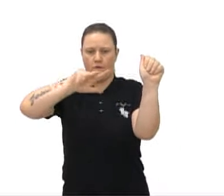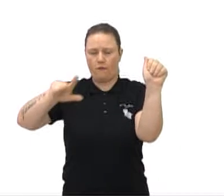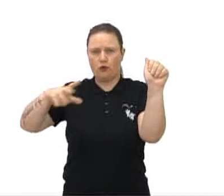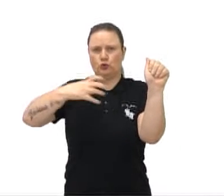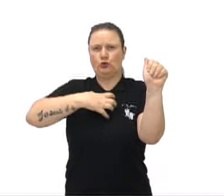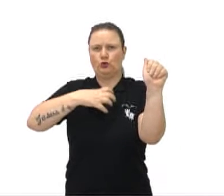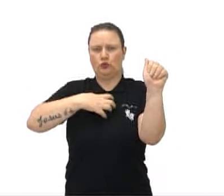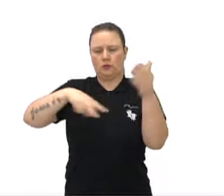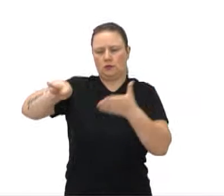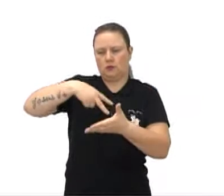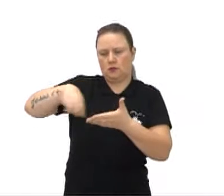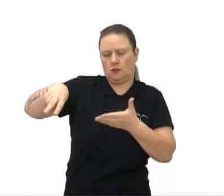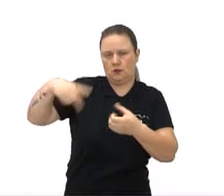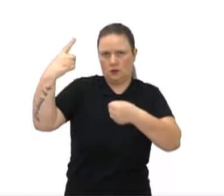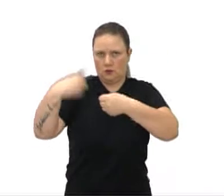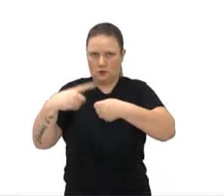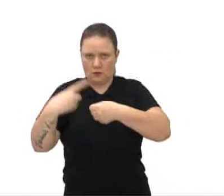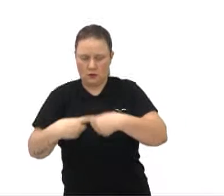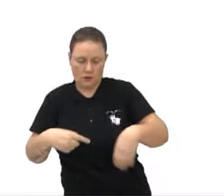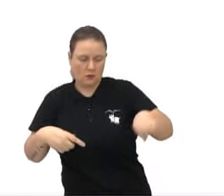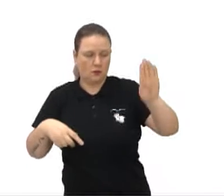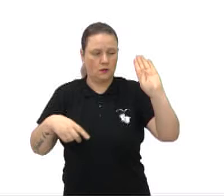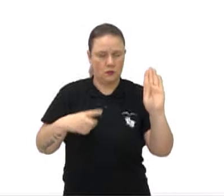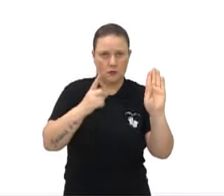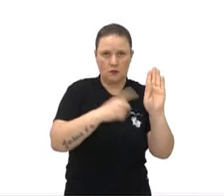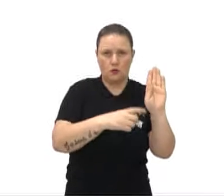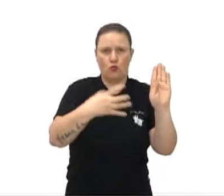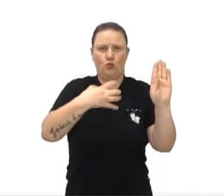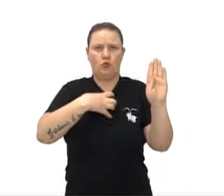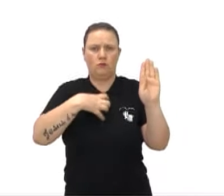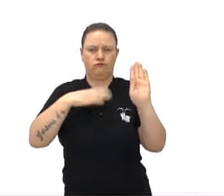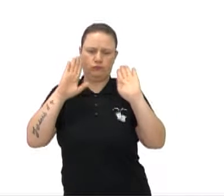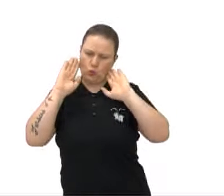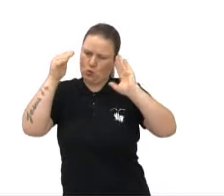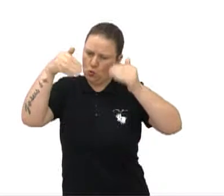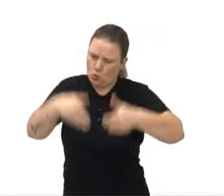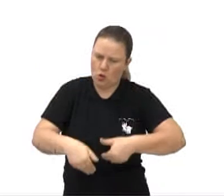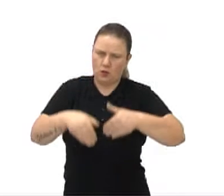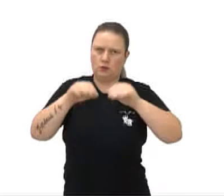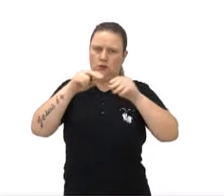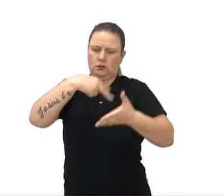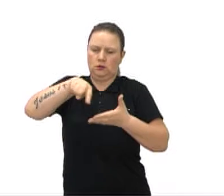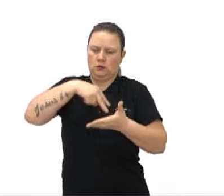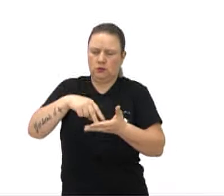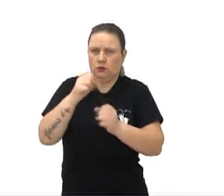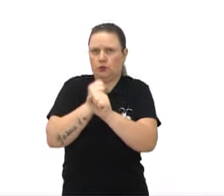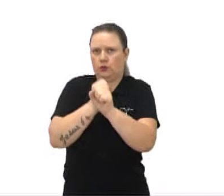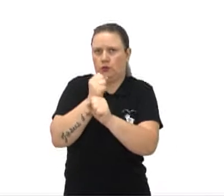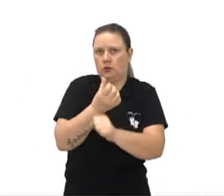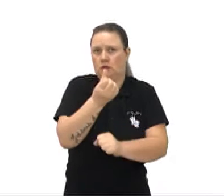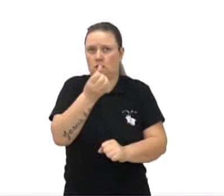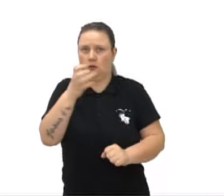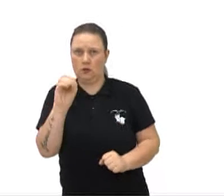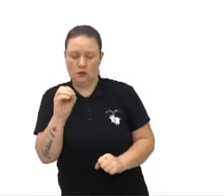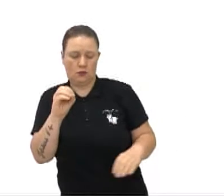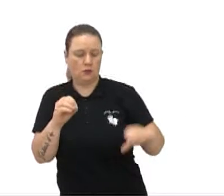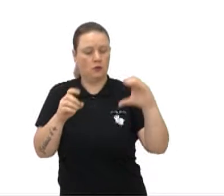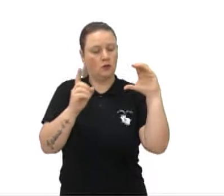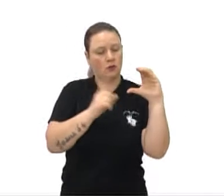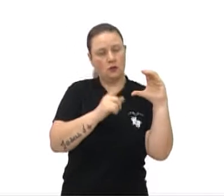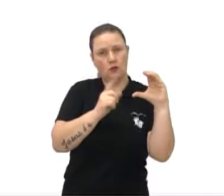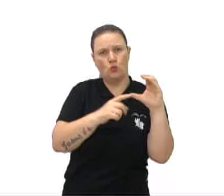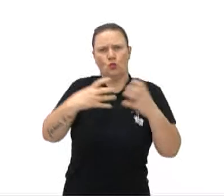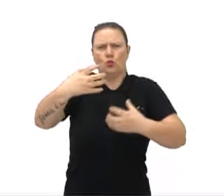e danças urbanas. Alternativa B, estilo específico de dança dos anos 60. Alternativa C,